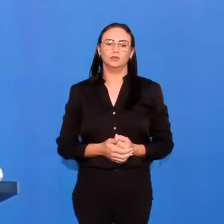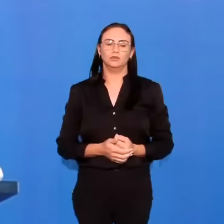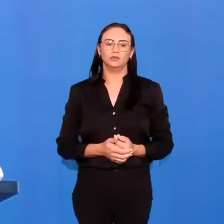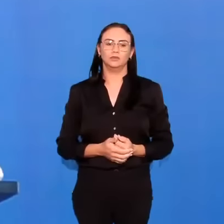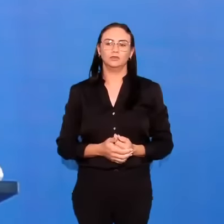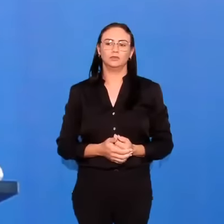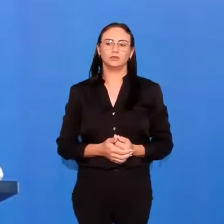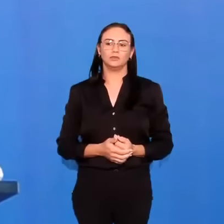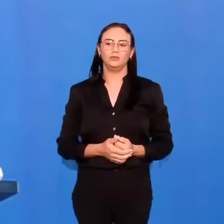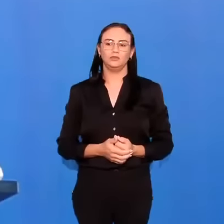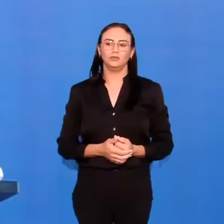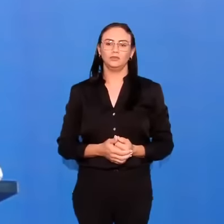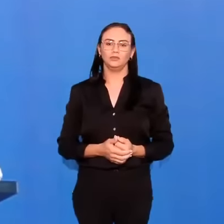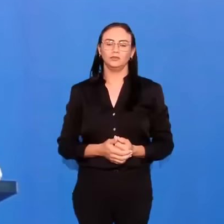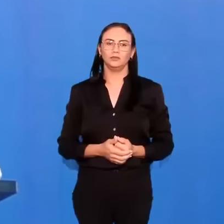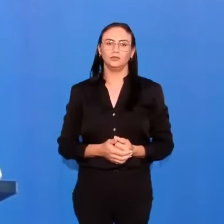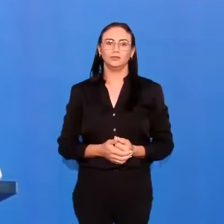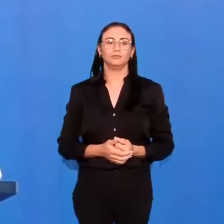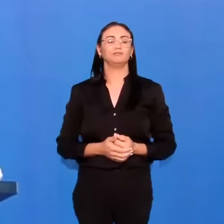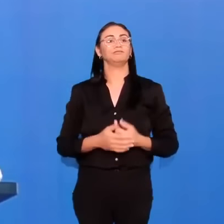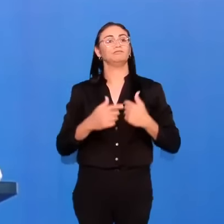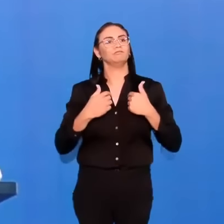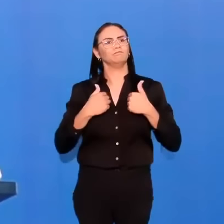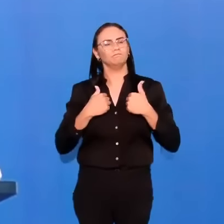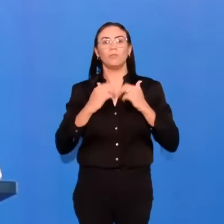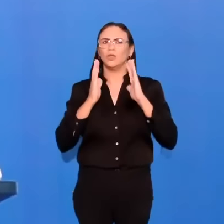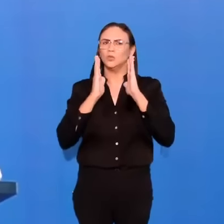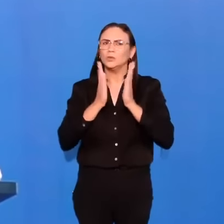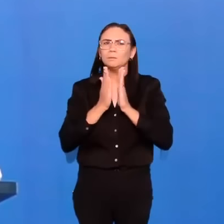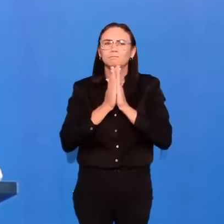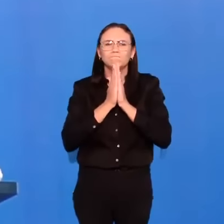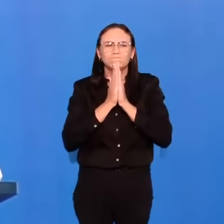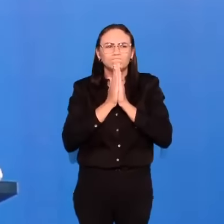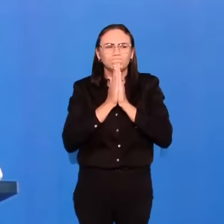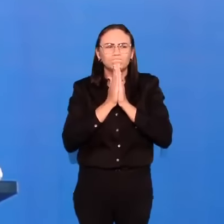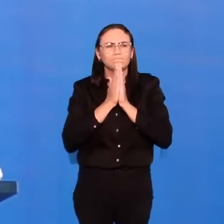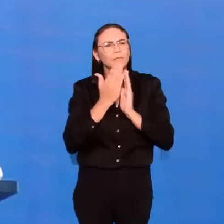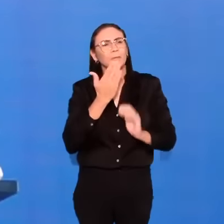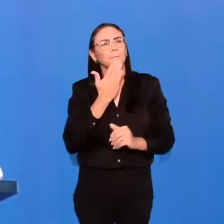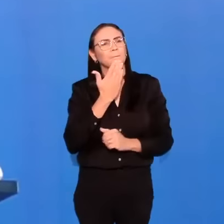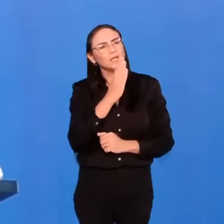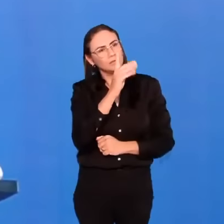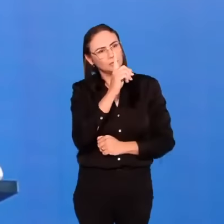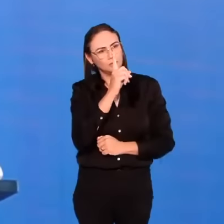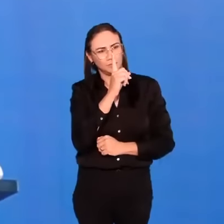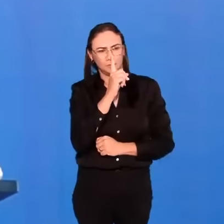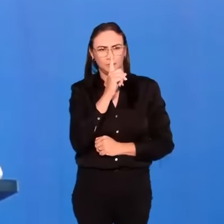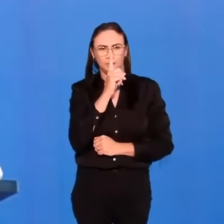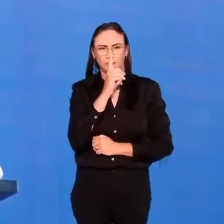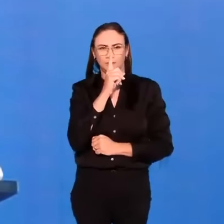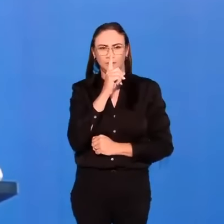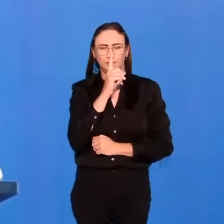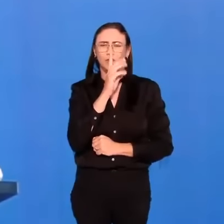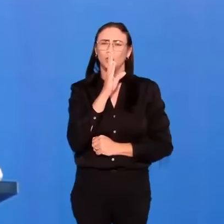Eu gostaria de vocês, como eu sempre peço, se possível silêncio,